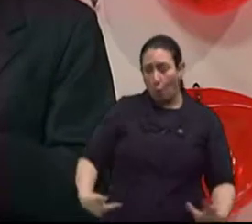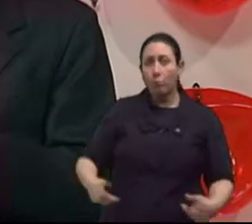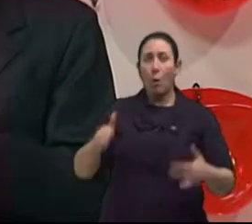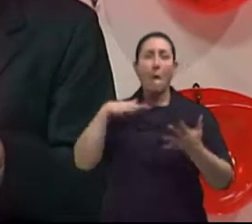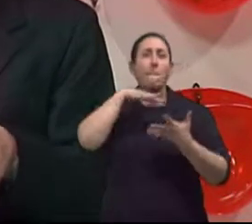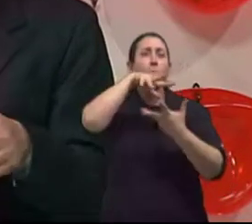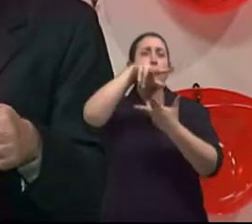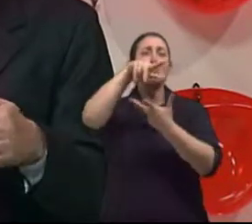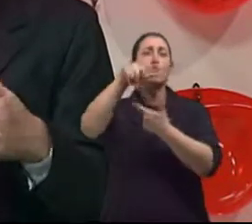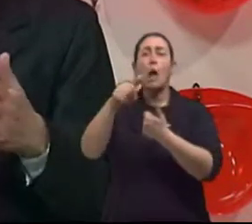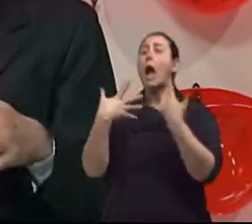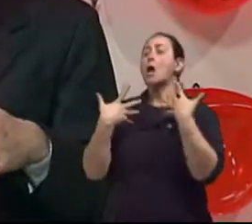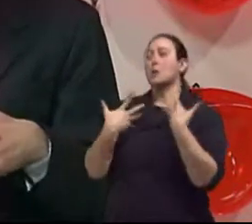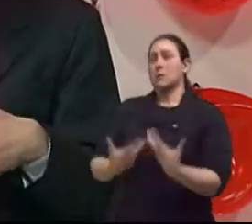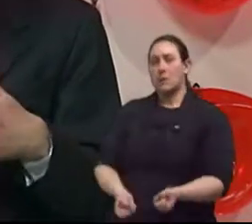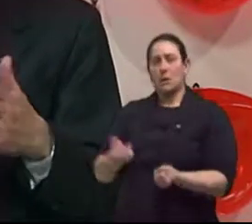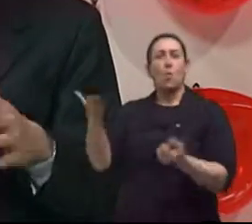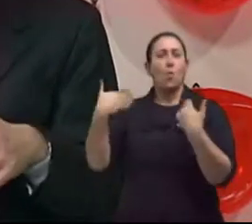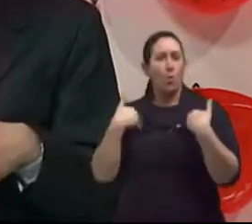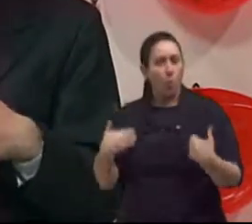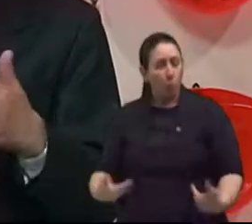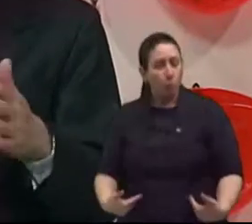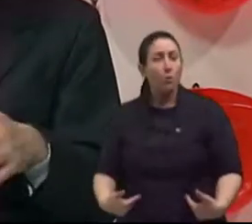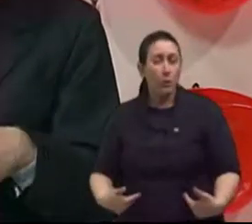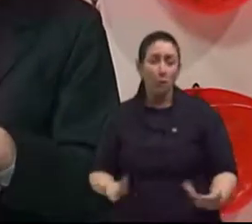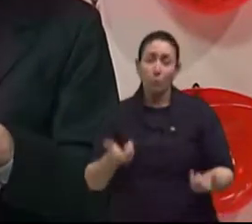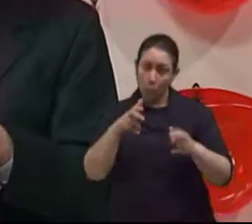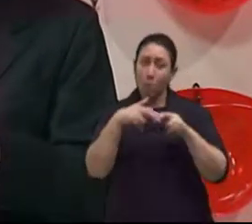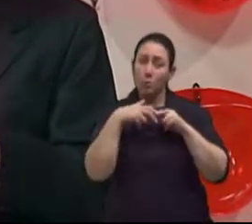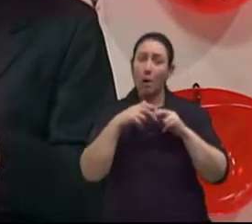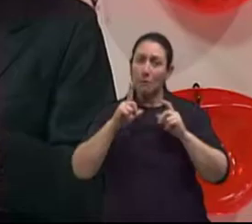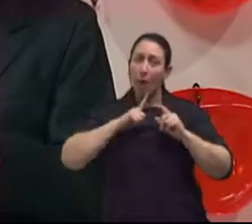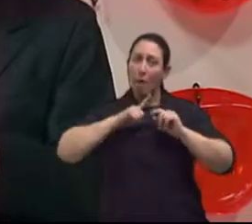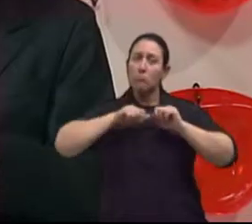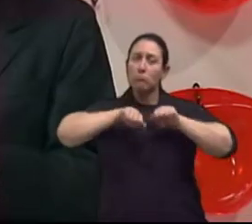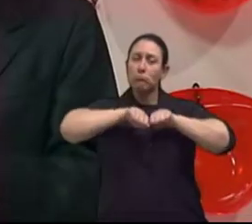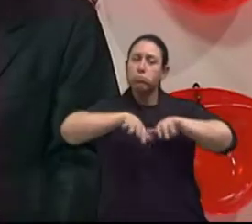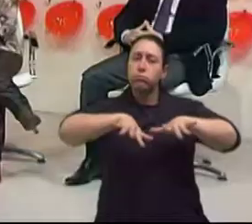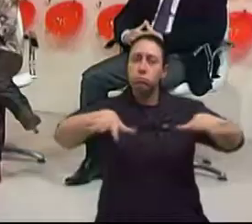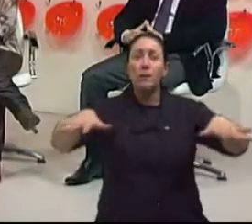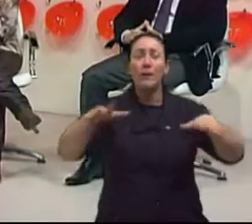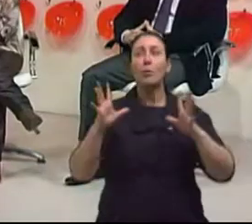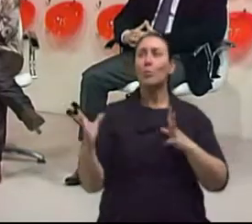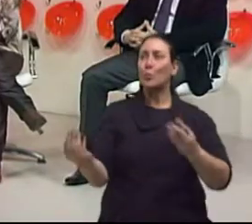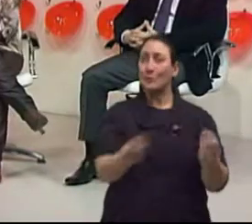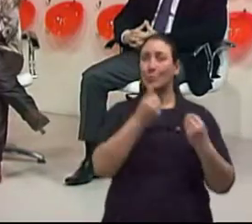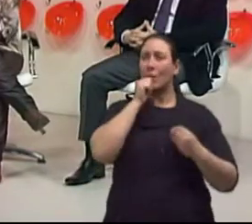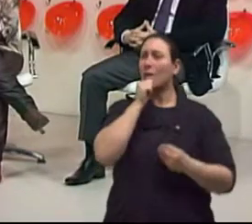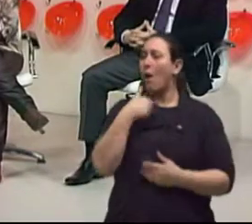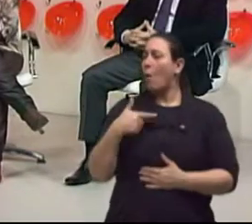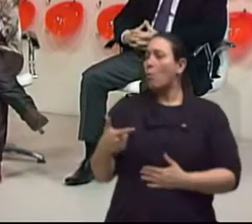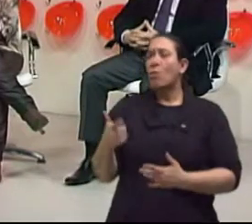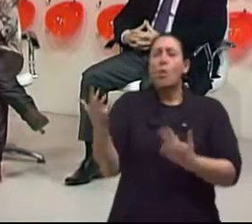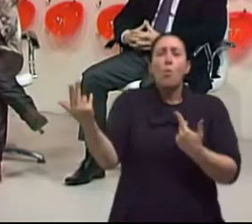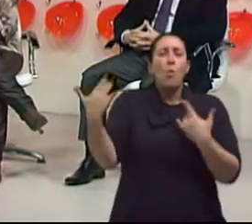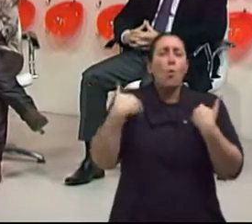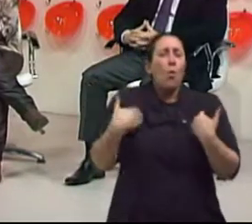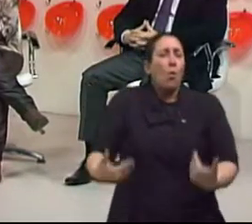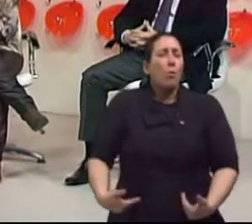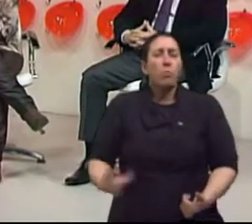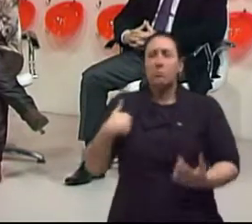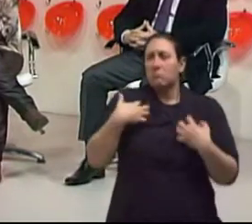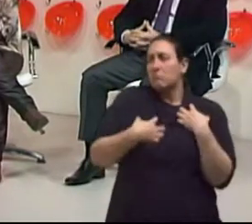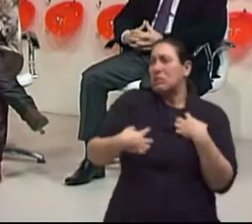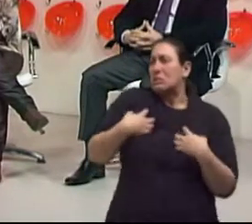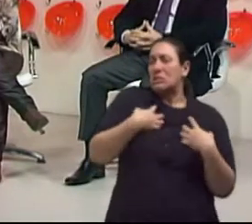internacionalmente e isso se multiplica, E isso angustia as mulheres que não têm esse padrão, angustia demais,